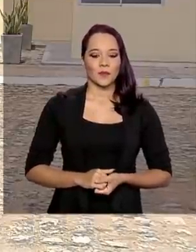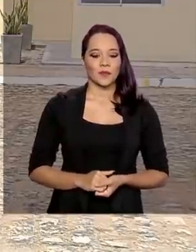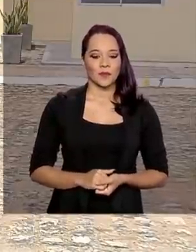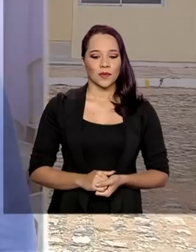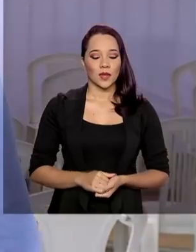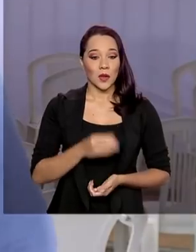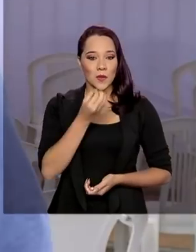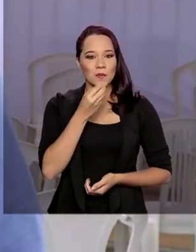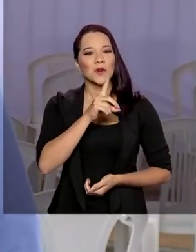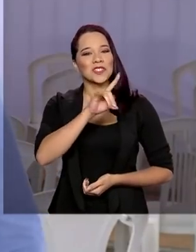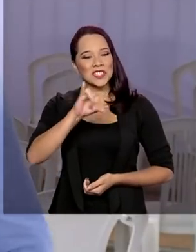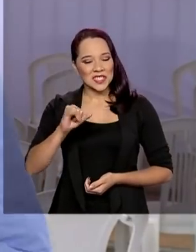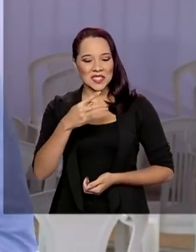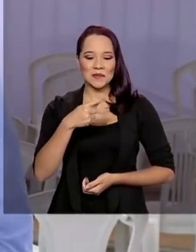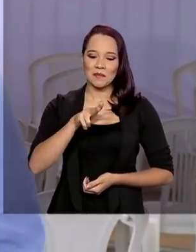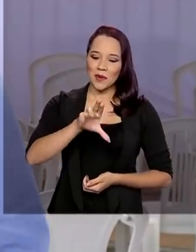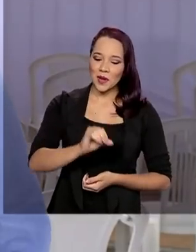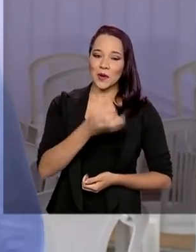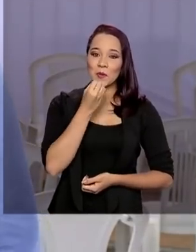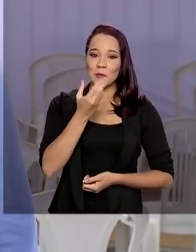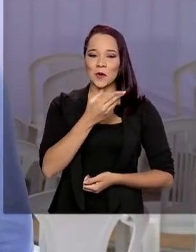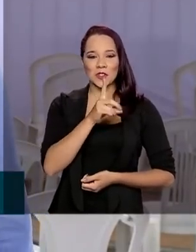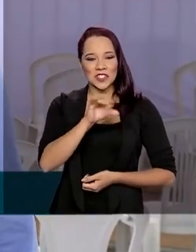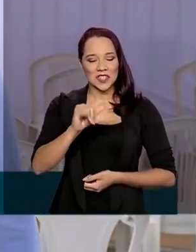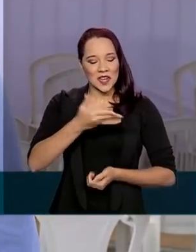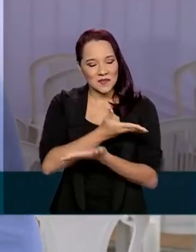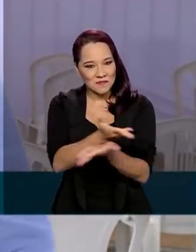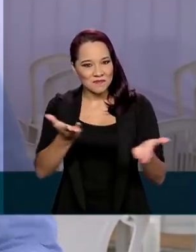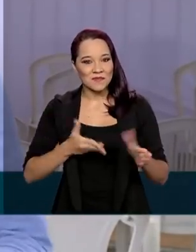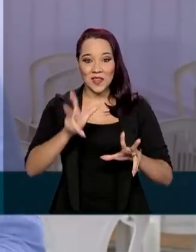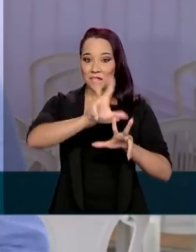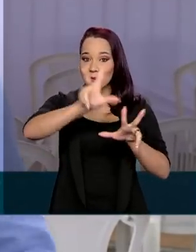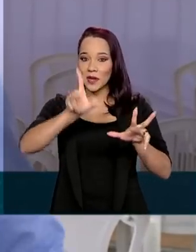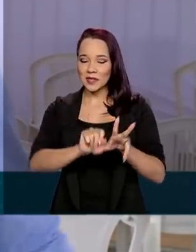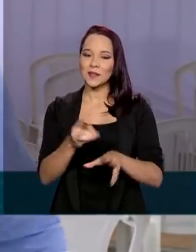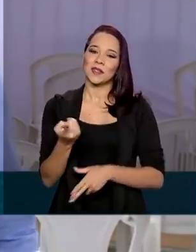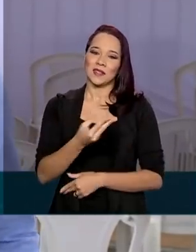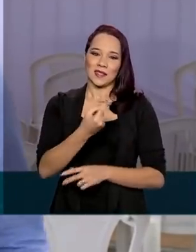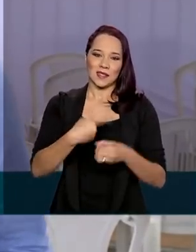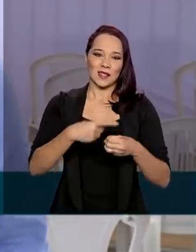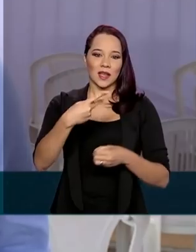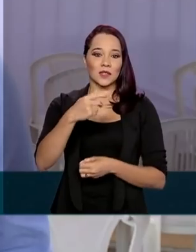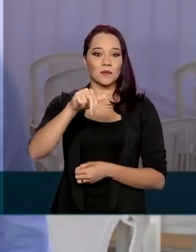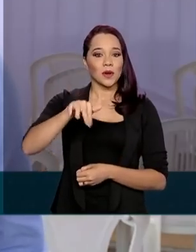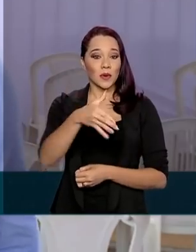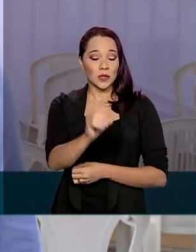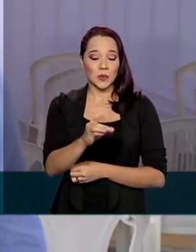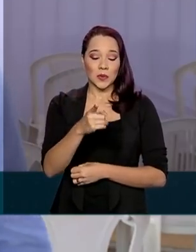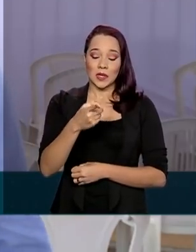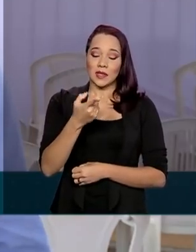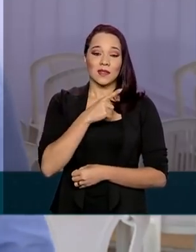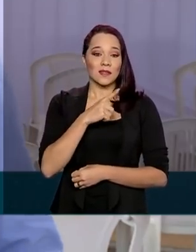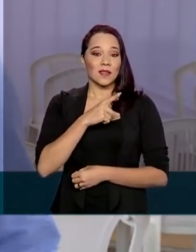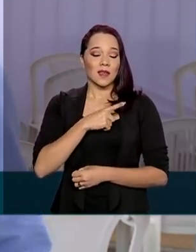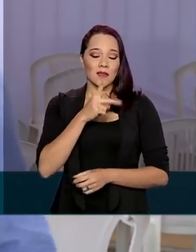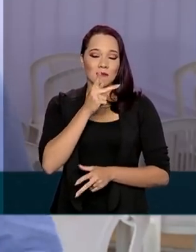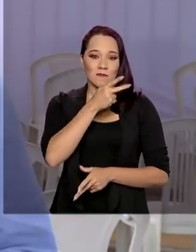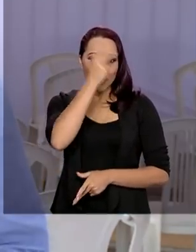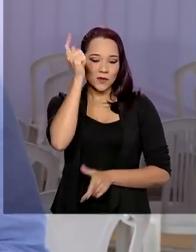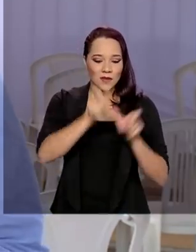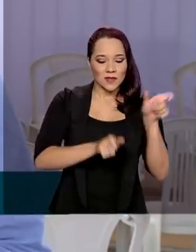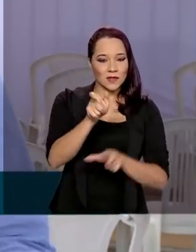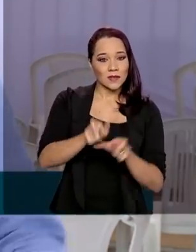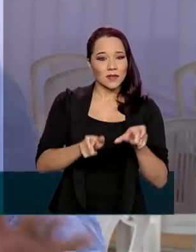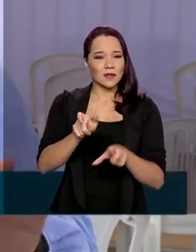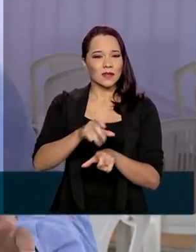Bom dia, Paulo. Bom dia, amigos da TV Brasil. Pois é, estou aqui em Ipanguaçu, município de 15 mil habitantes do semiárido do Rio